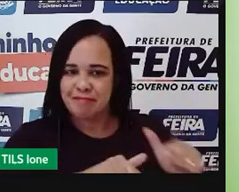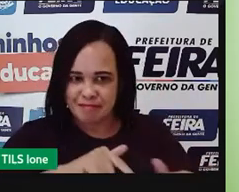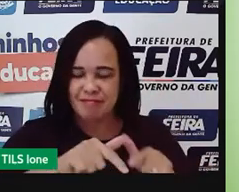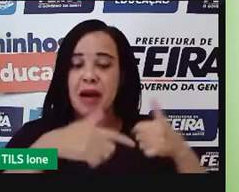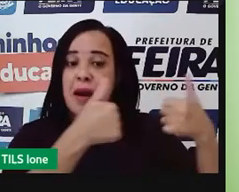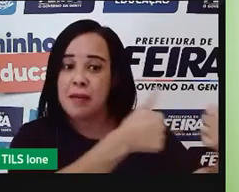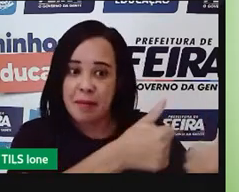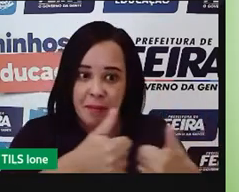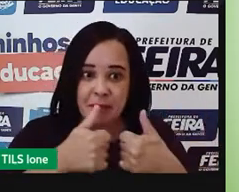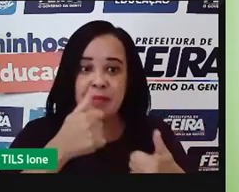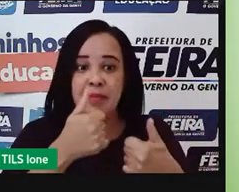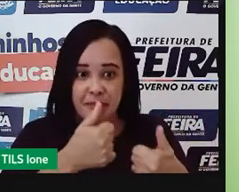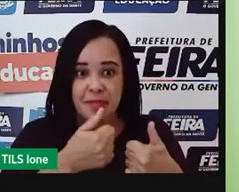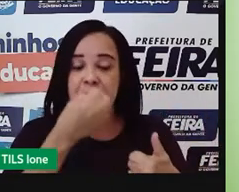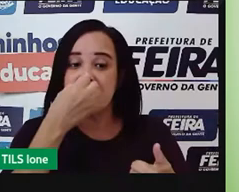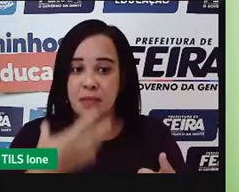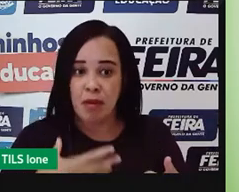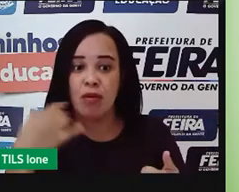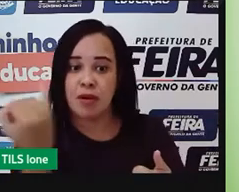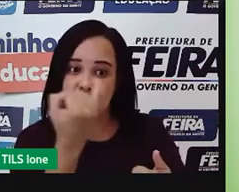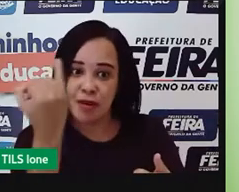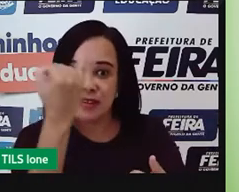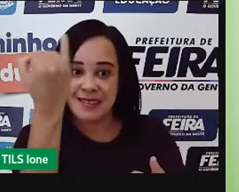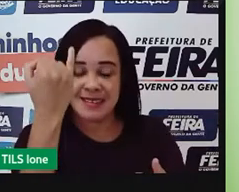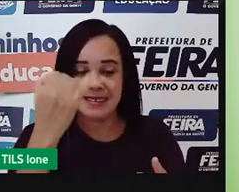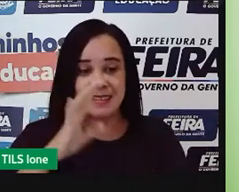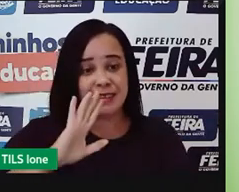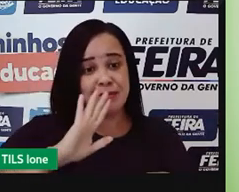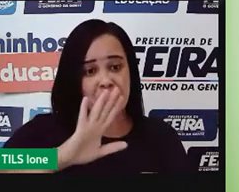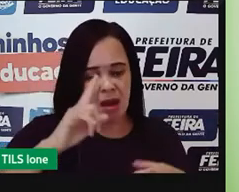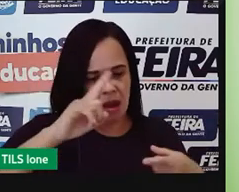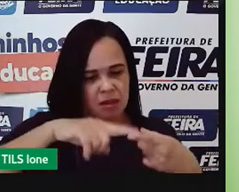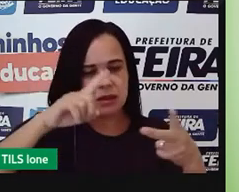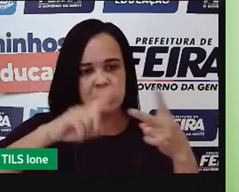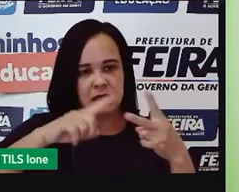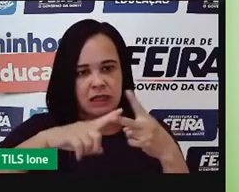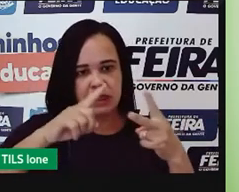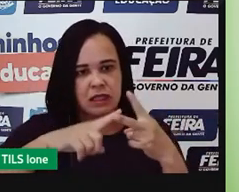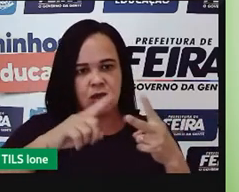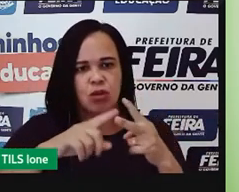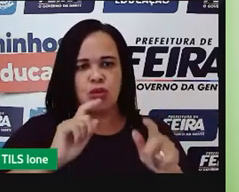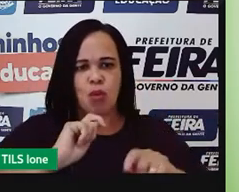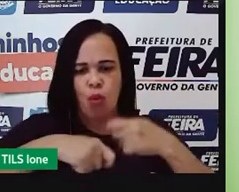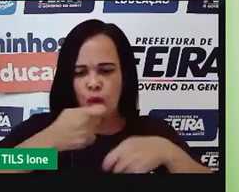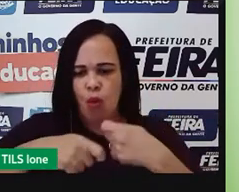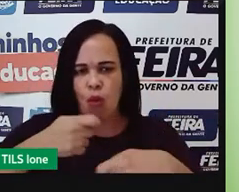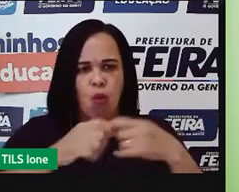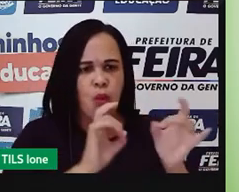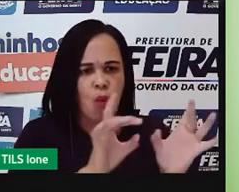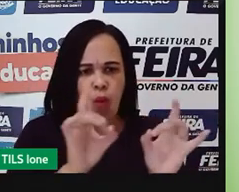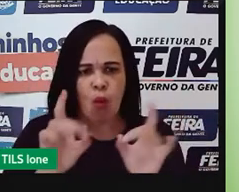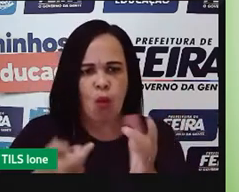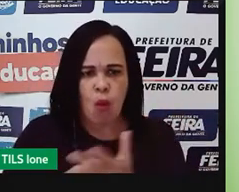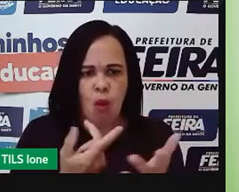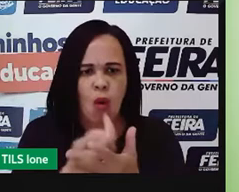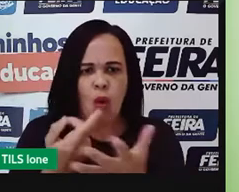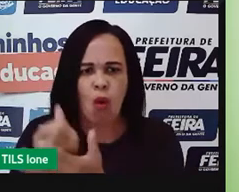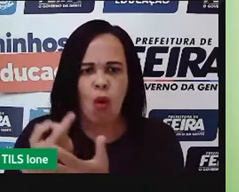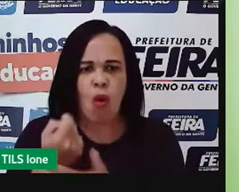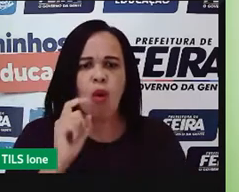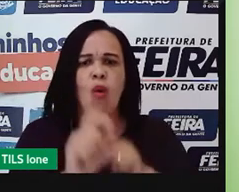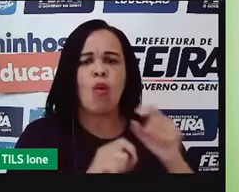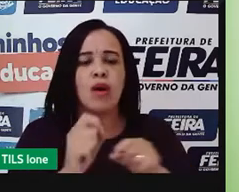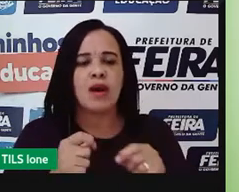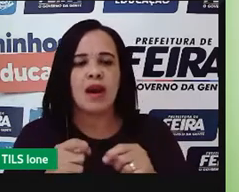familiar, né. Já a agricultura comercial, como o próprio nome já está dizendo, ela já tem uma característica mais